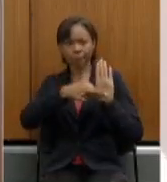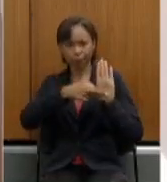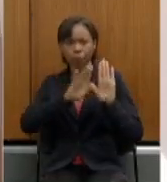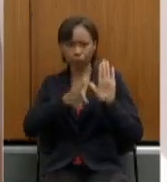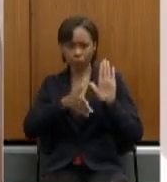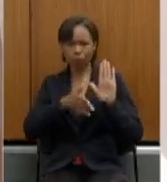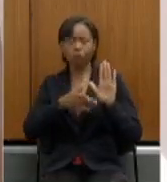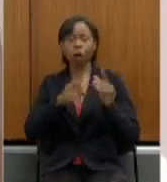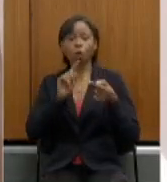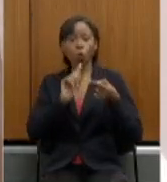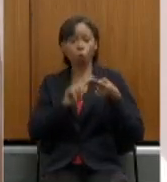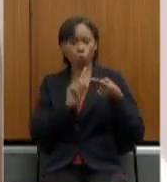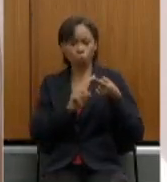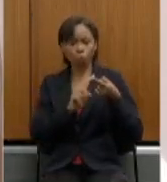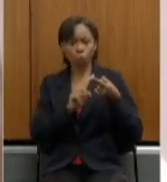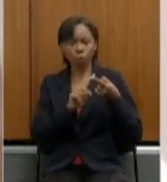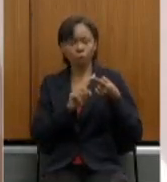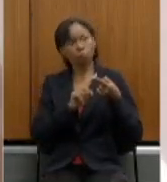que privilegia,